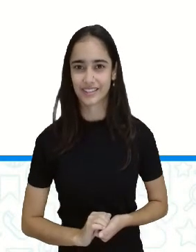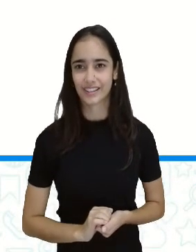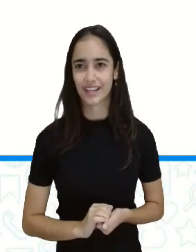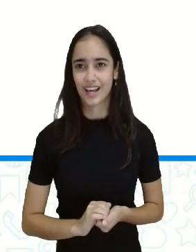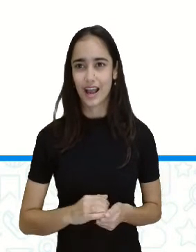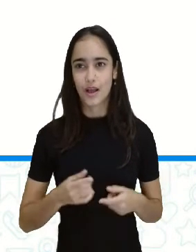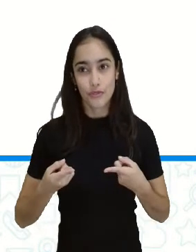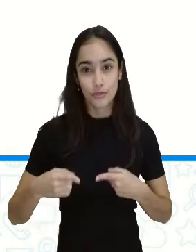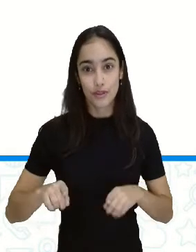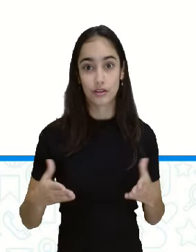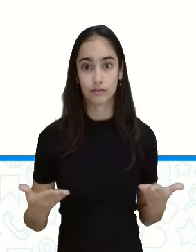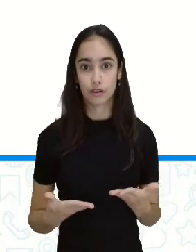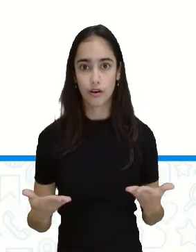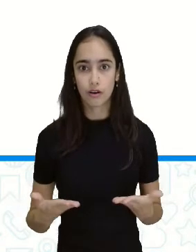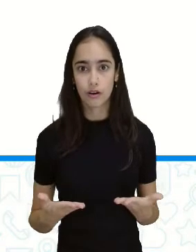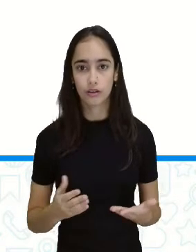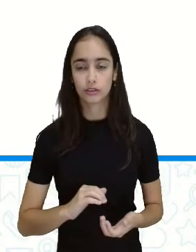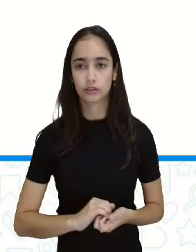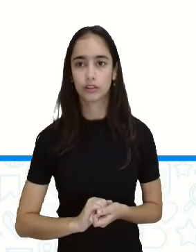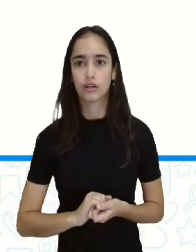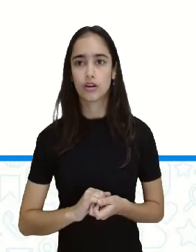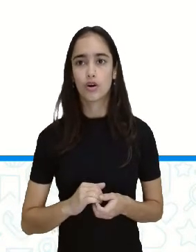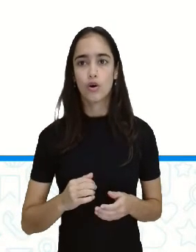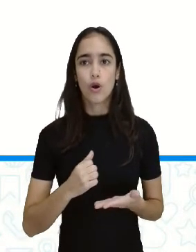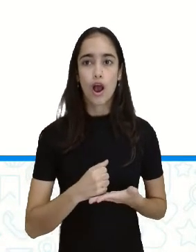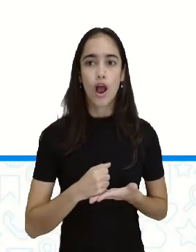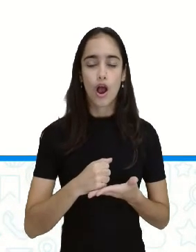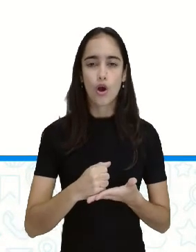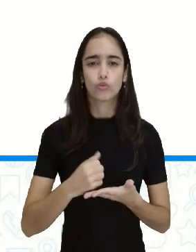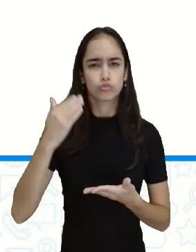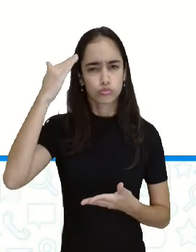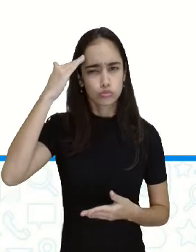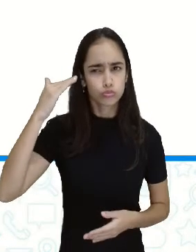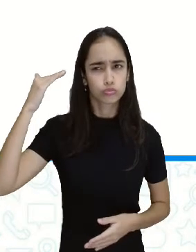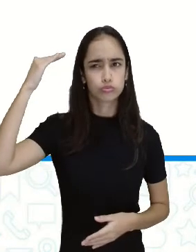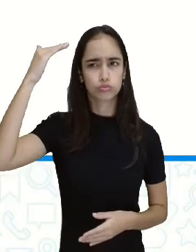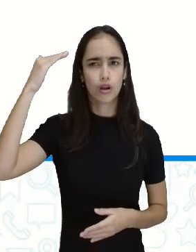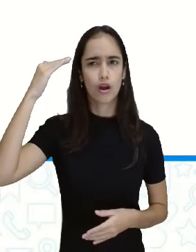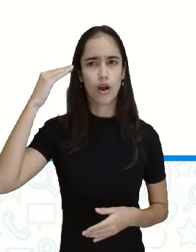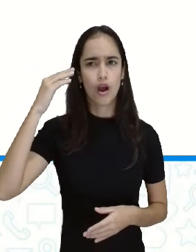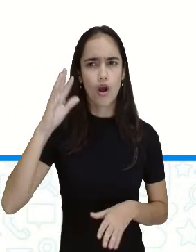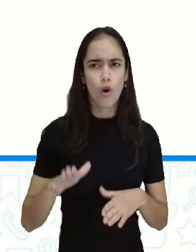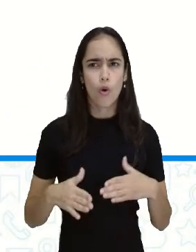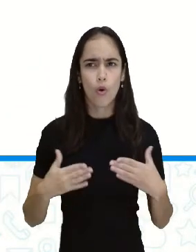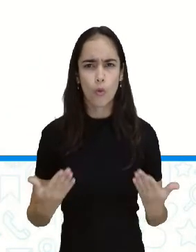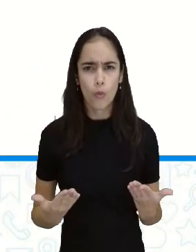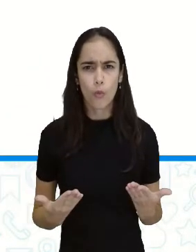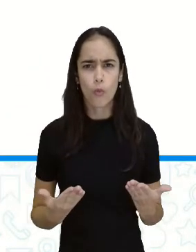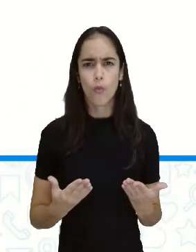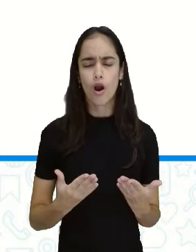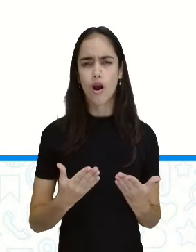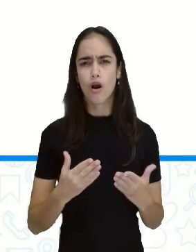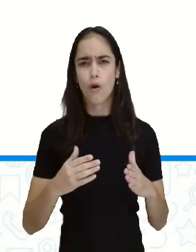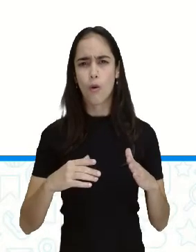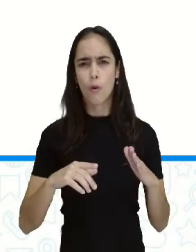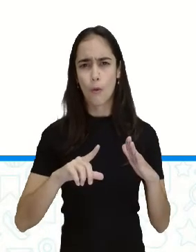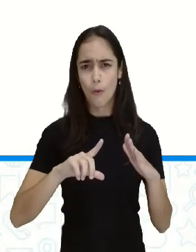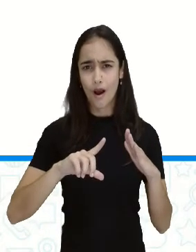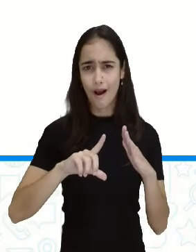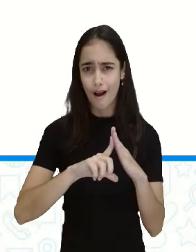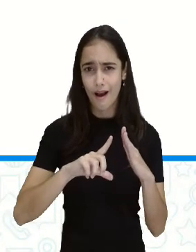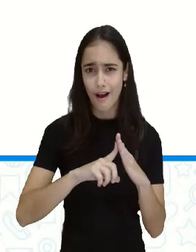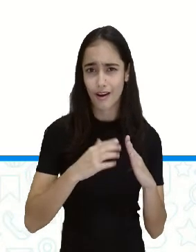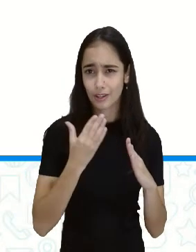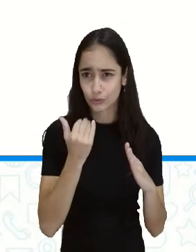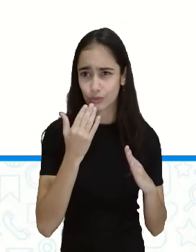lanchonete vem do lanche mais barato. Aí, eu tenho o exemplo da lanchonete A e da lanchonete B. O mesmo lanche e o valor aí